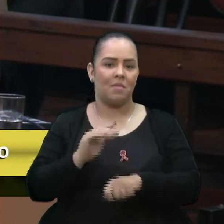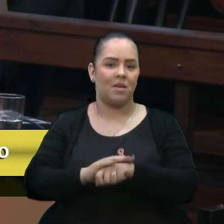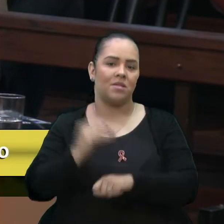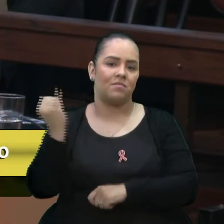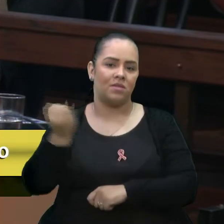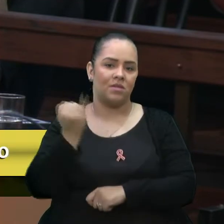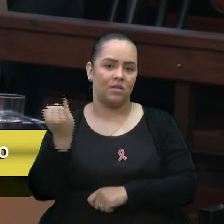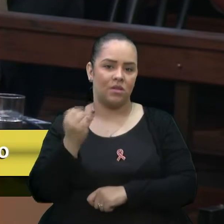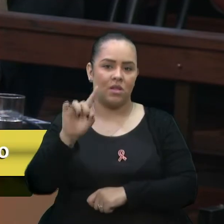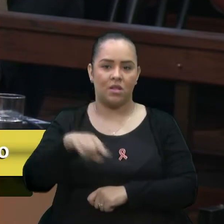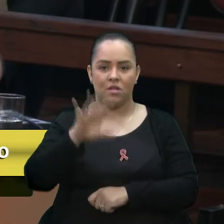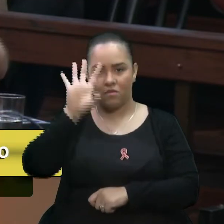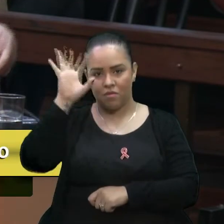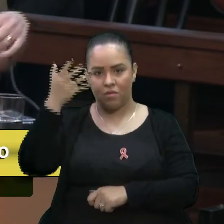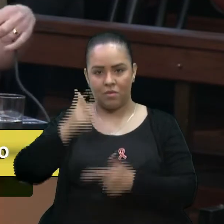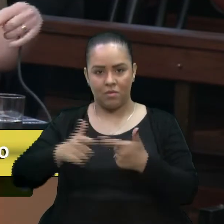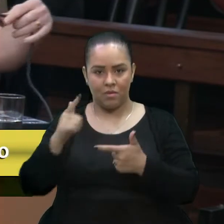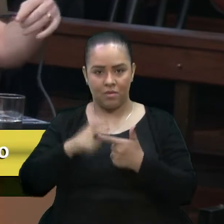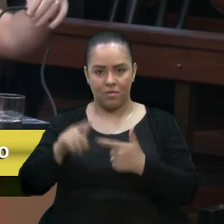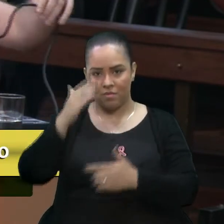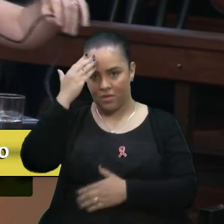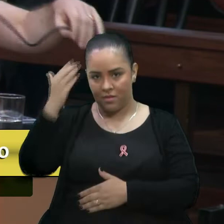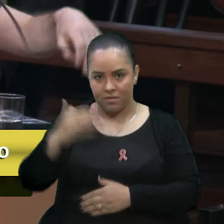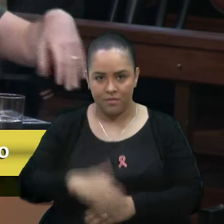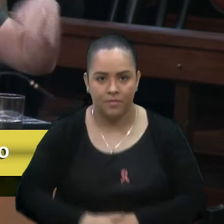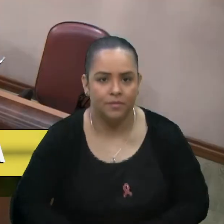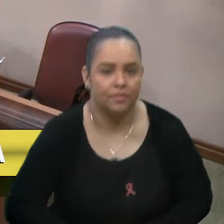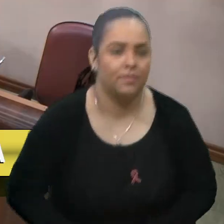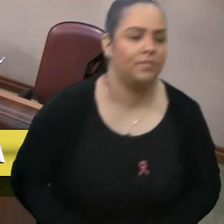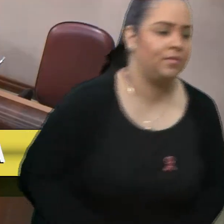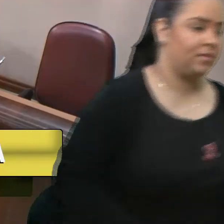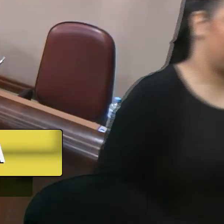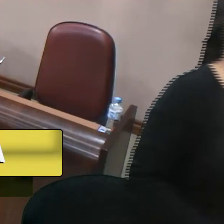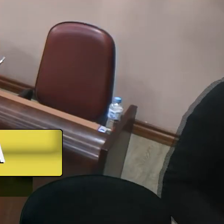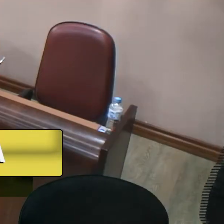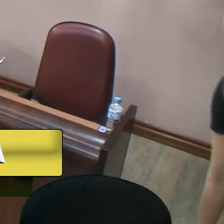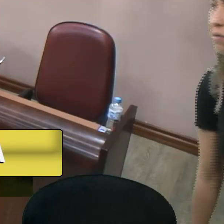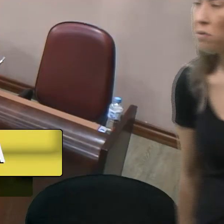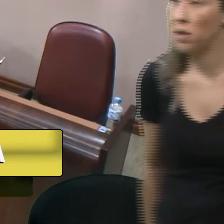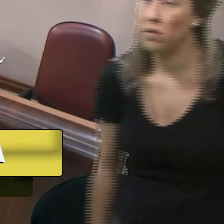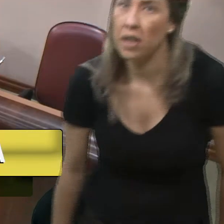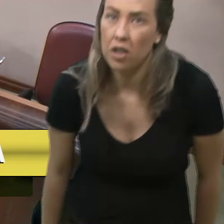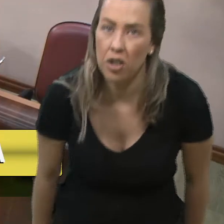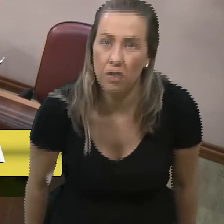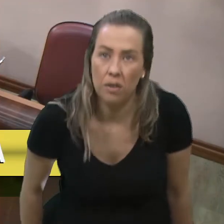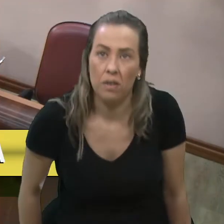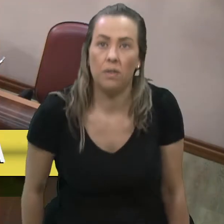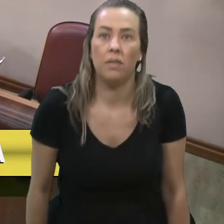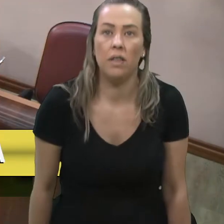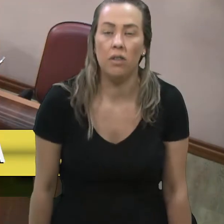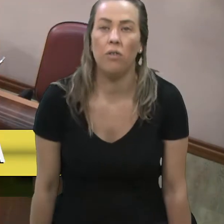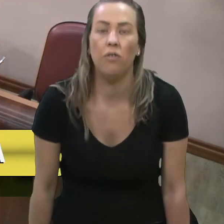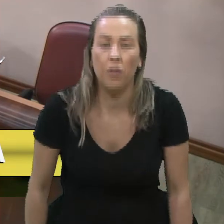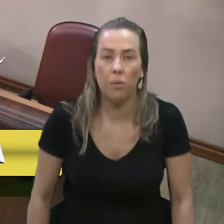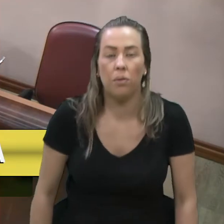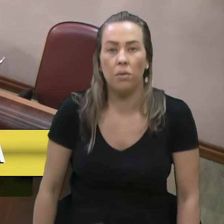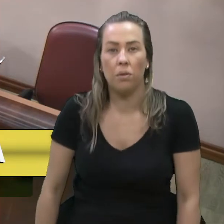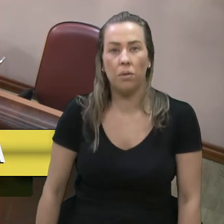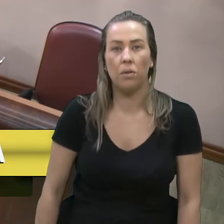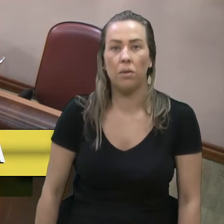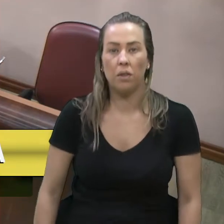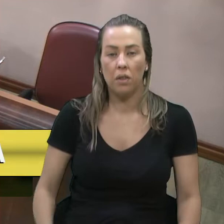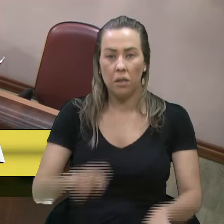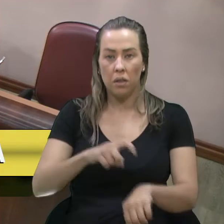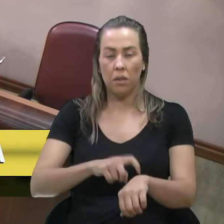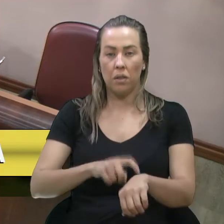narrativa é resolver o problema. Bressan. É, vereador Marcon. A gente teve, já de imediato,